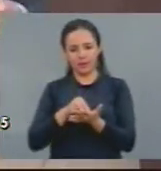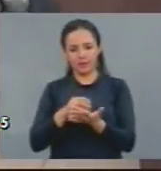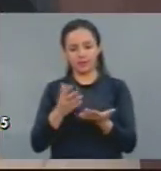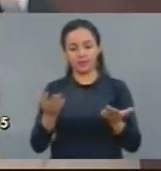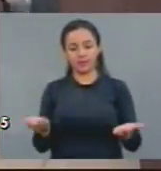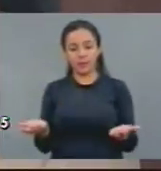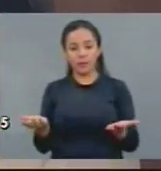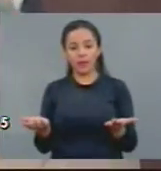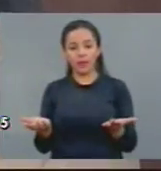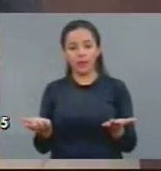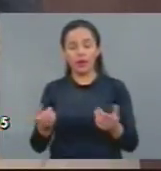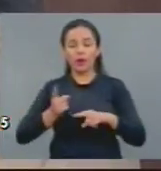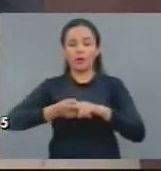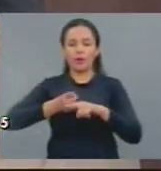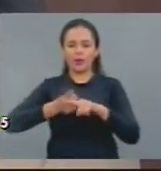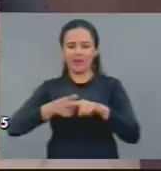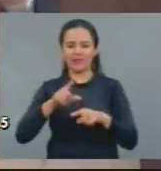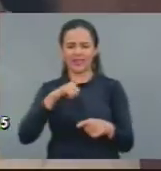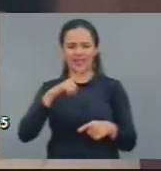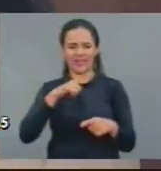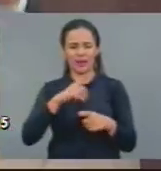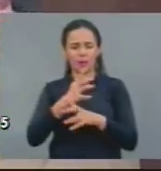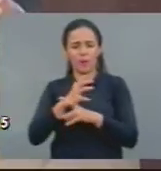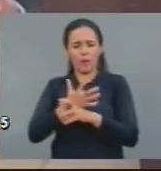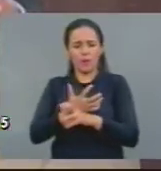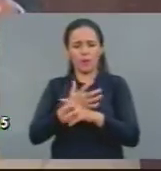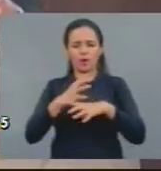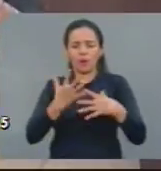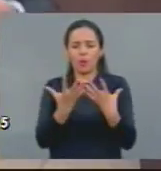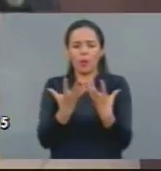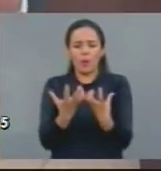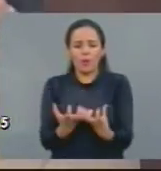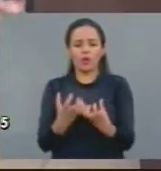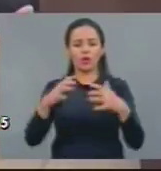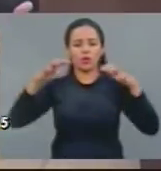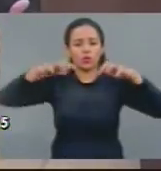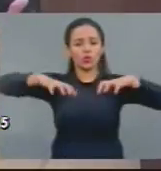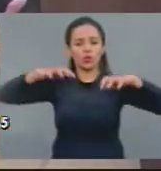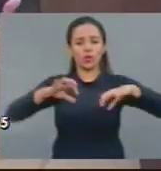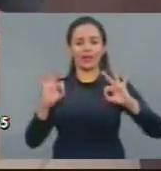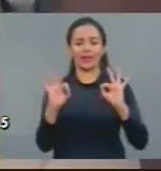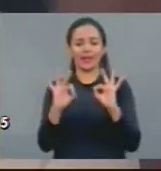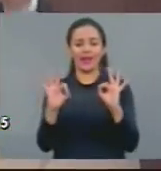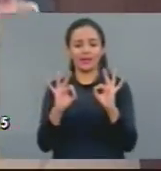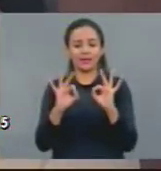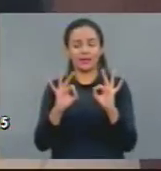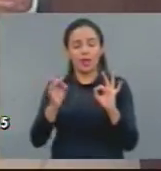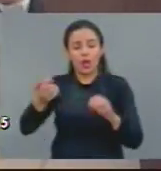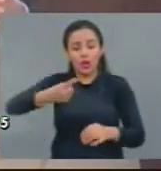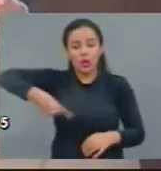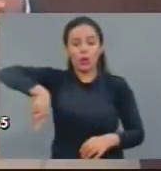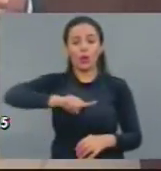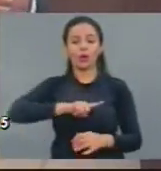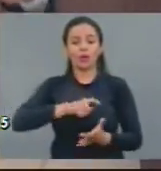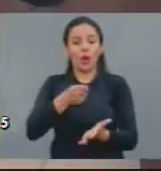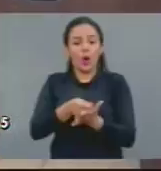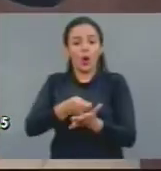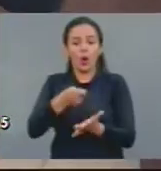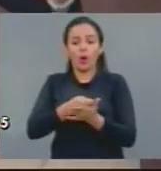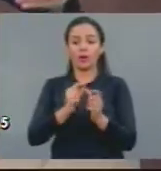cenário de estiagem, nós temos obrigações. A nossa obrigação